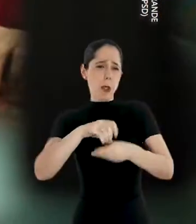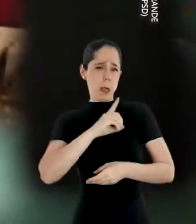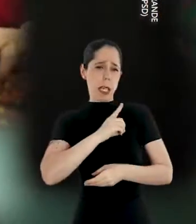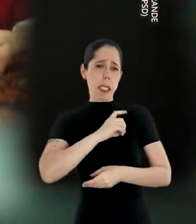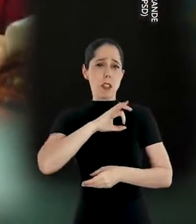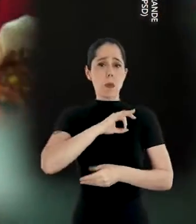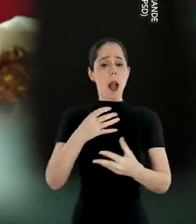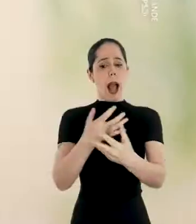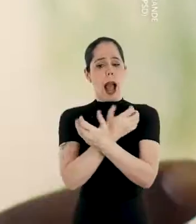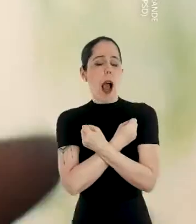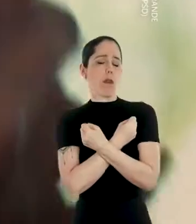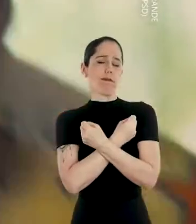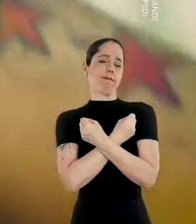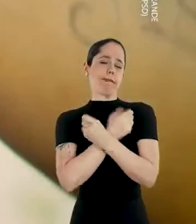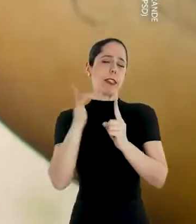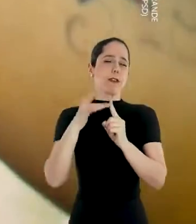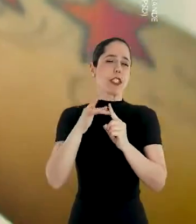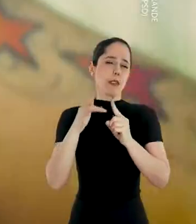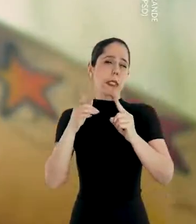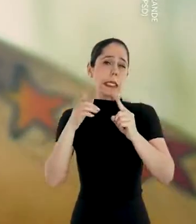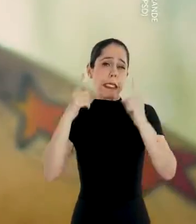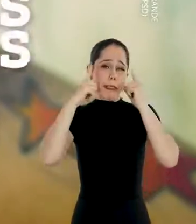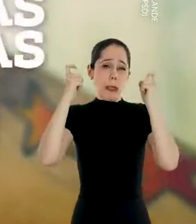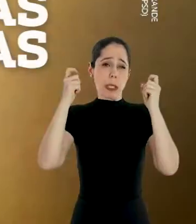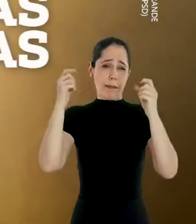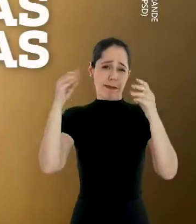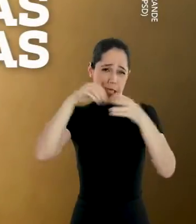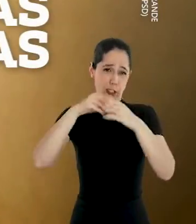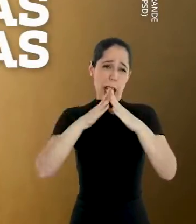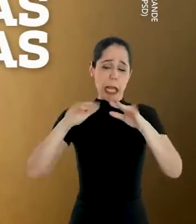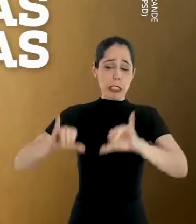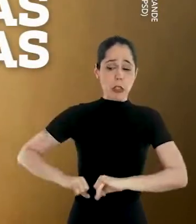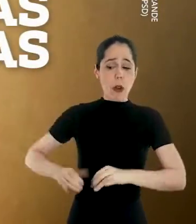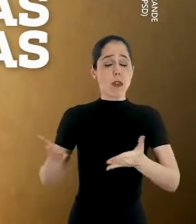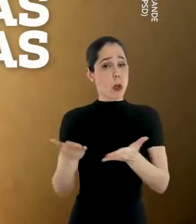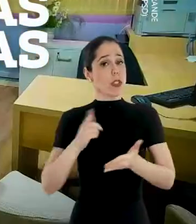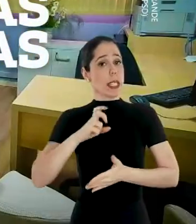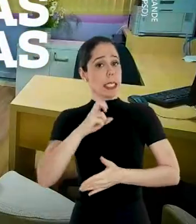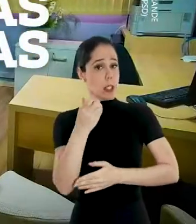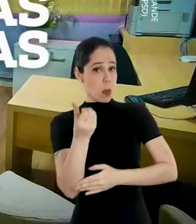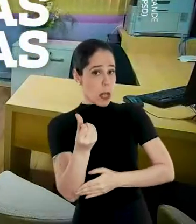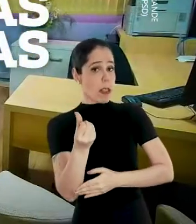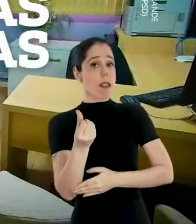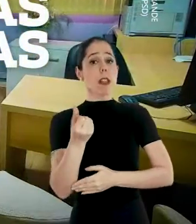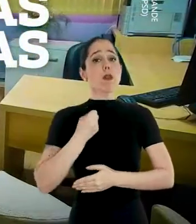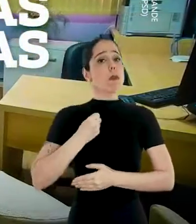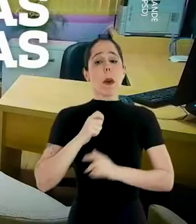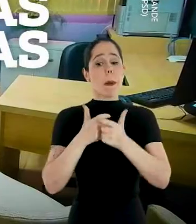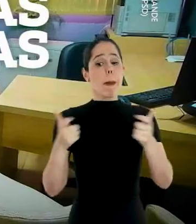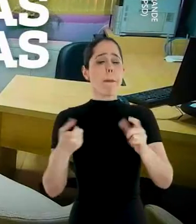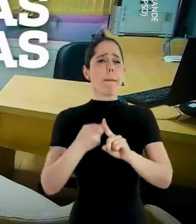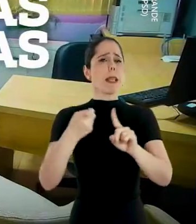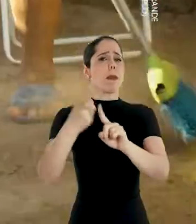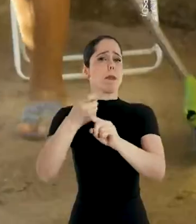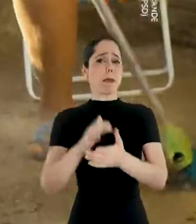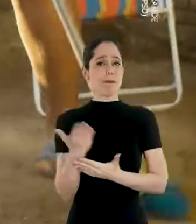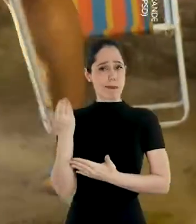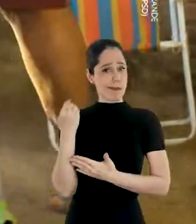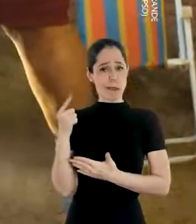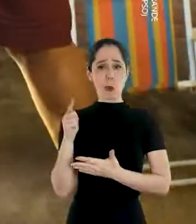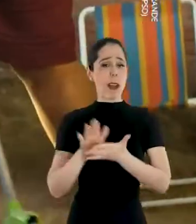polícia acolhendo vítimas da violência doméstica. Hoje, já são 56 e esse número cresce todos os meses.